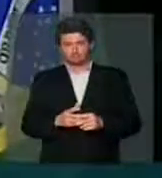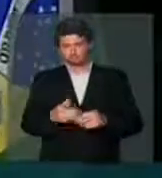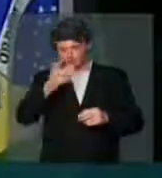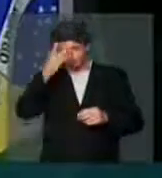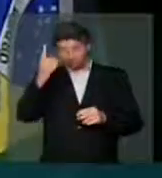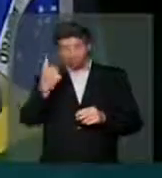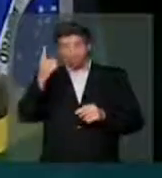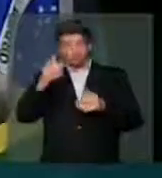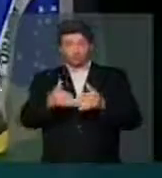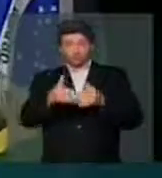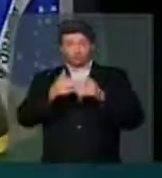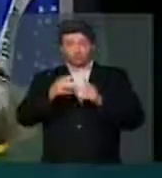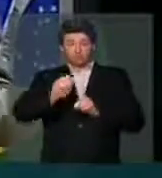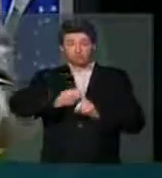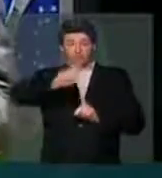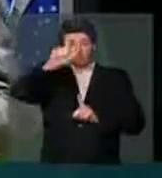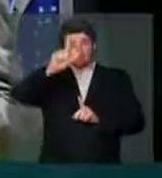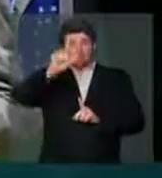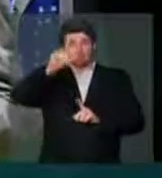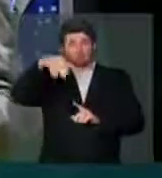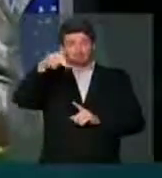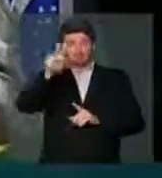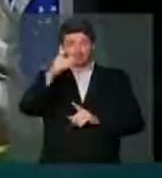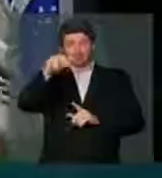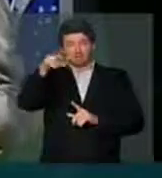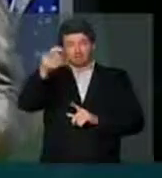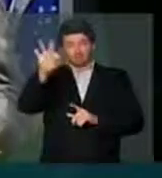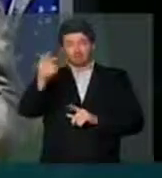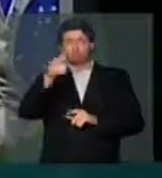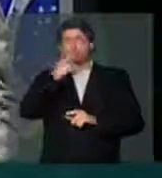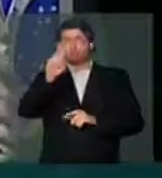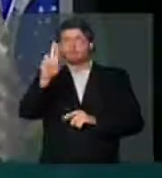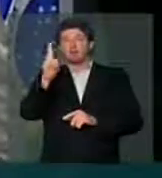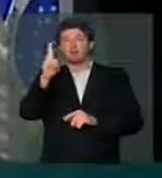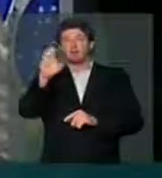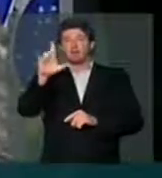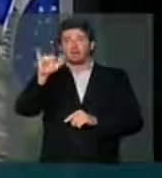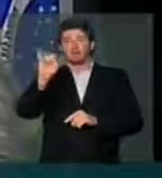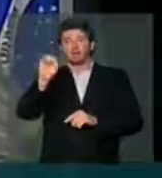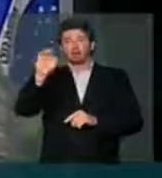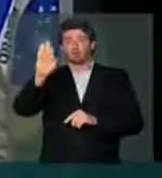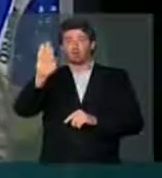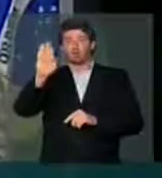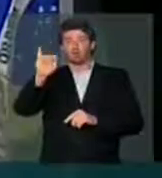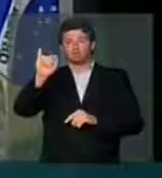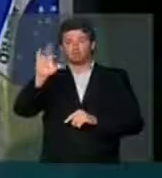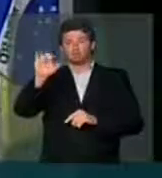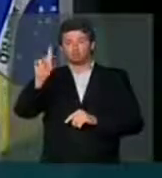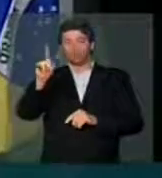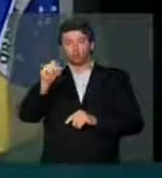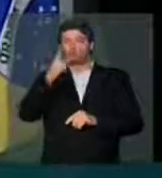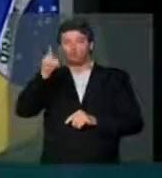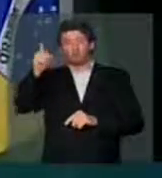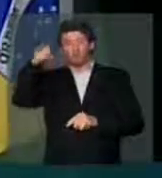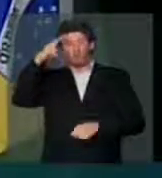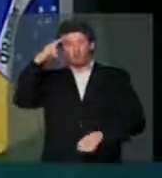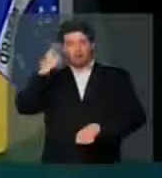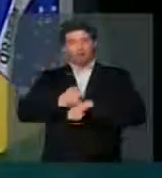autores do pedido de impeachment Hélio Micudo foi aqui chamado de analfabeto